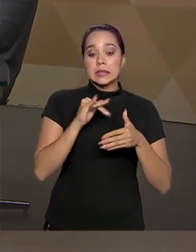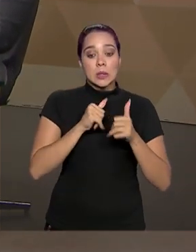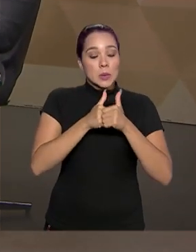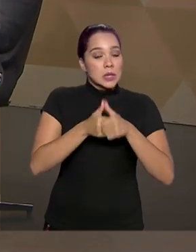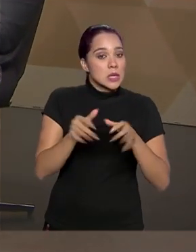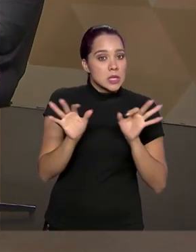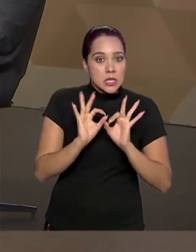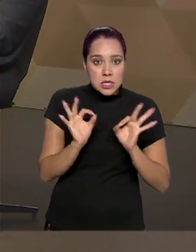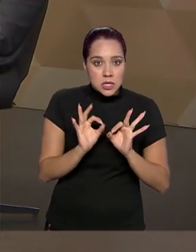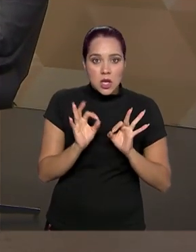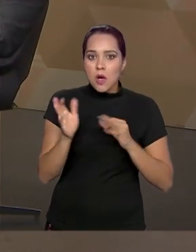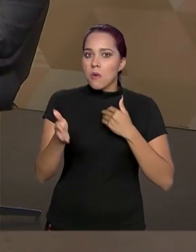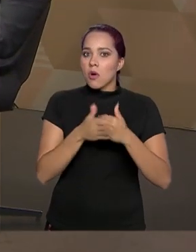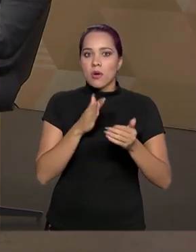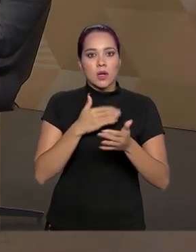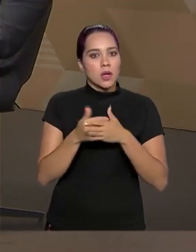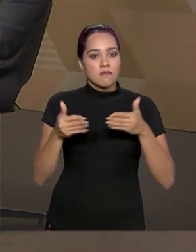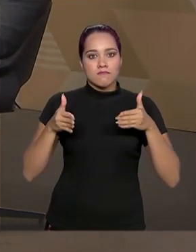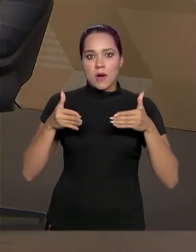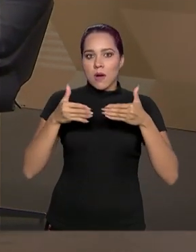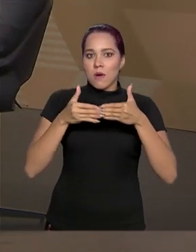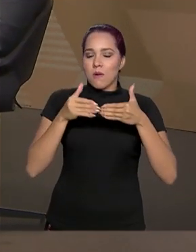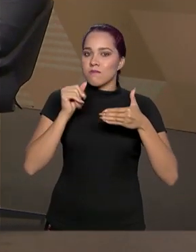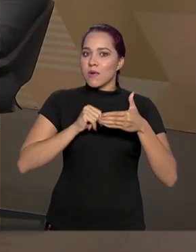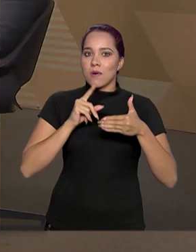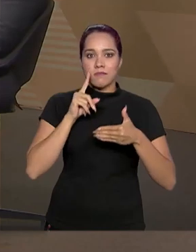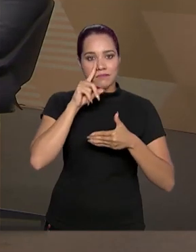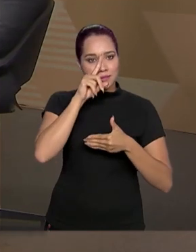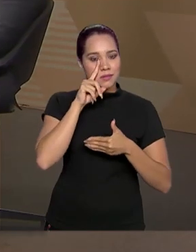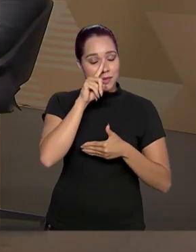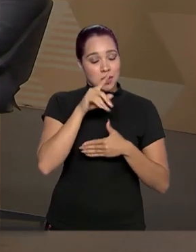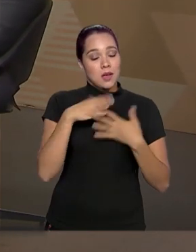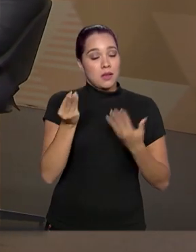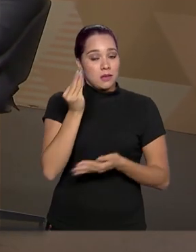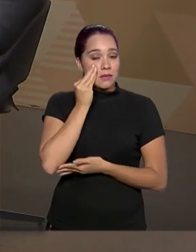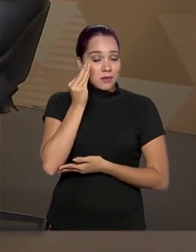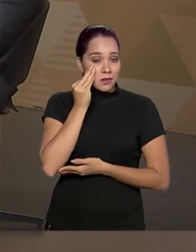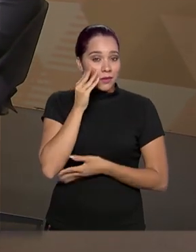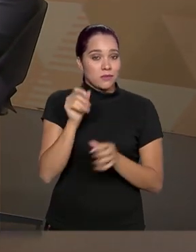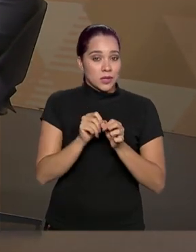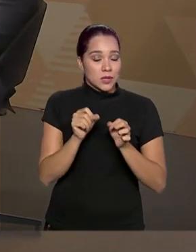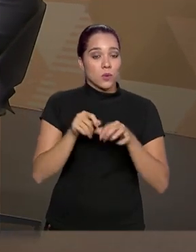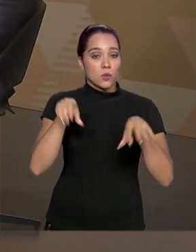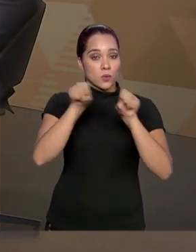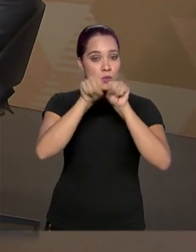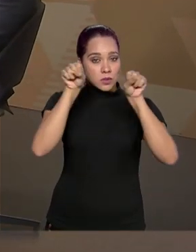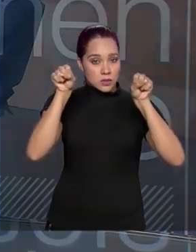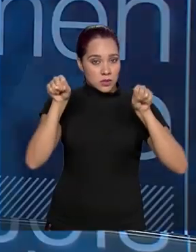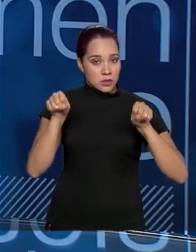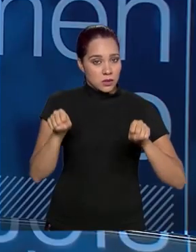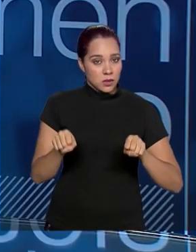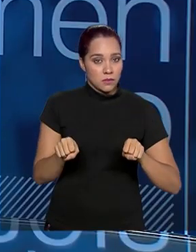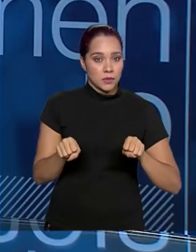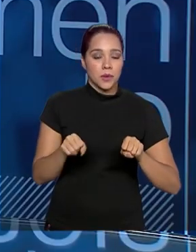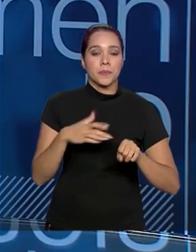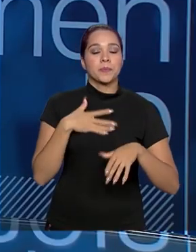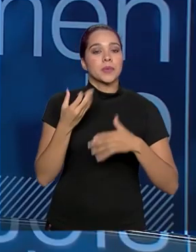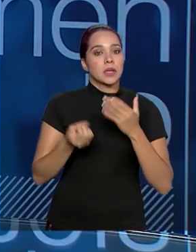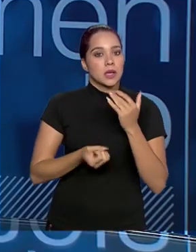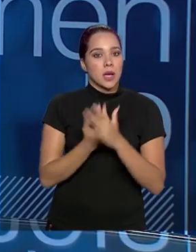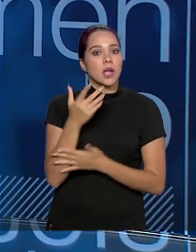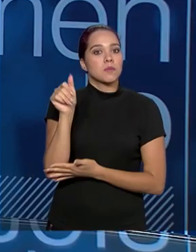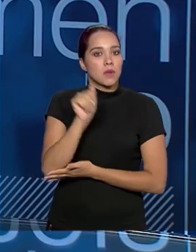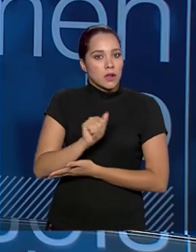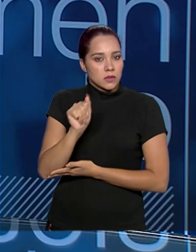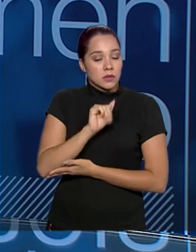barragem pode ser um risco. Então, é isso que a gente tem tentado atuar com o nosso sistema criado pela